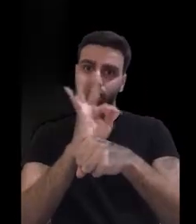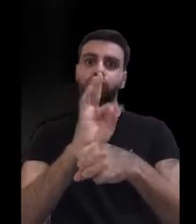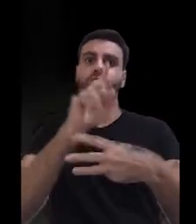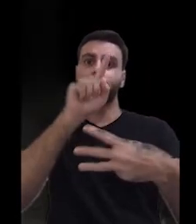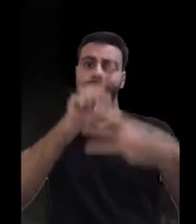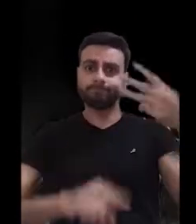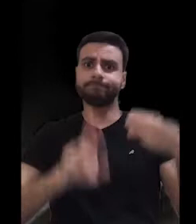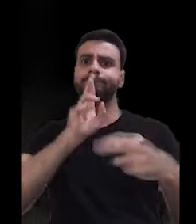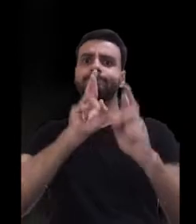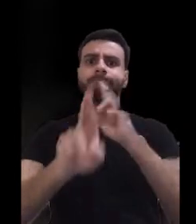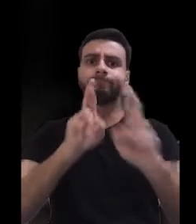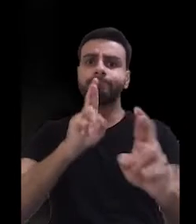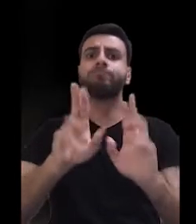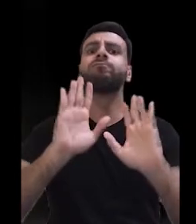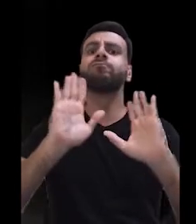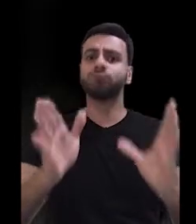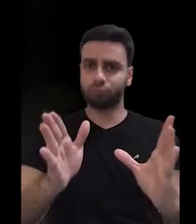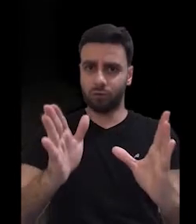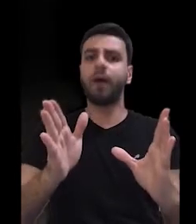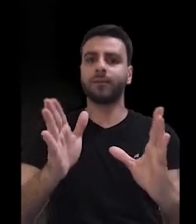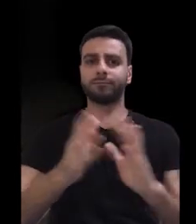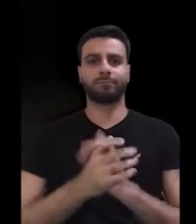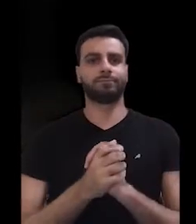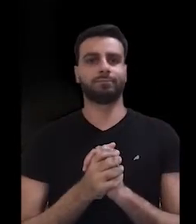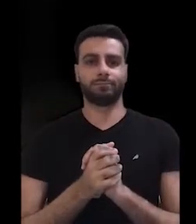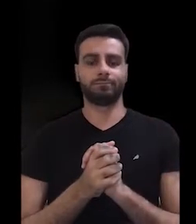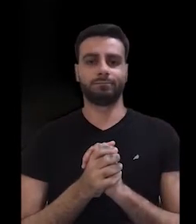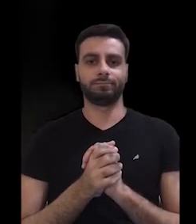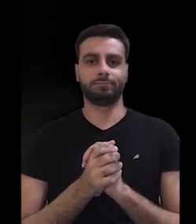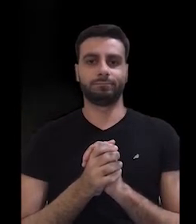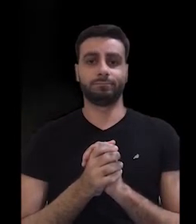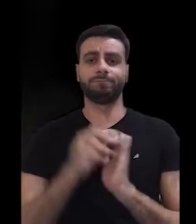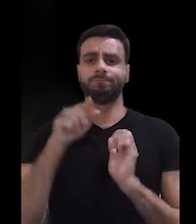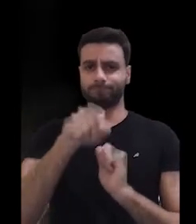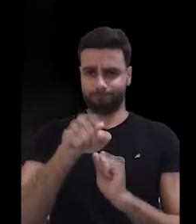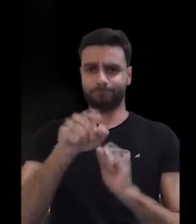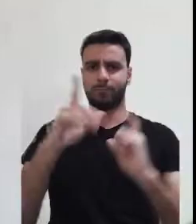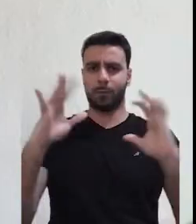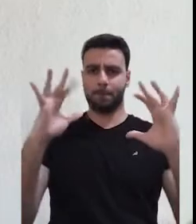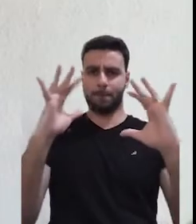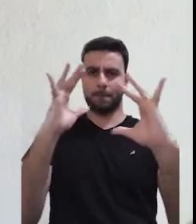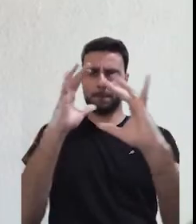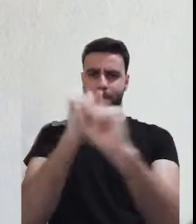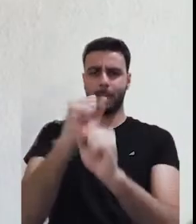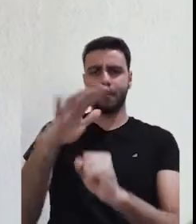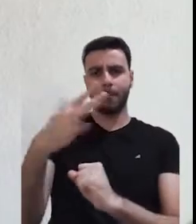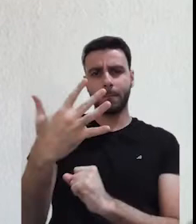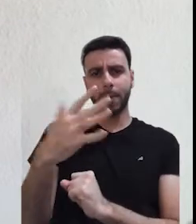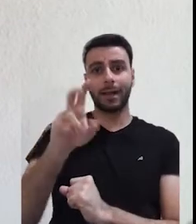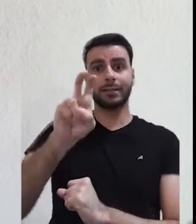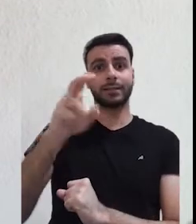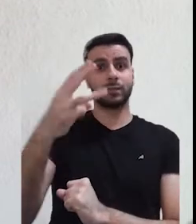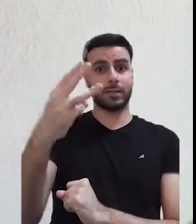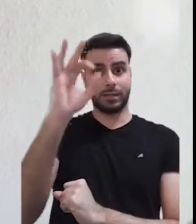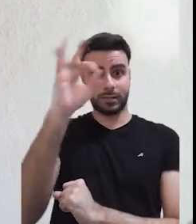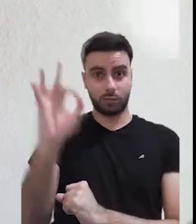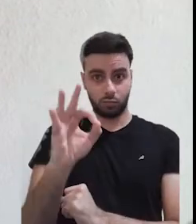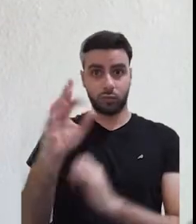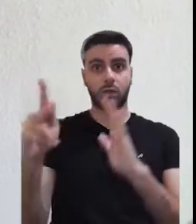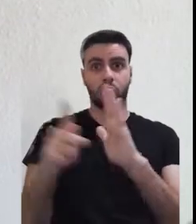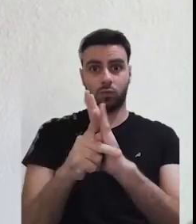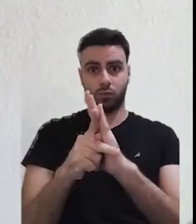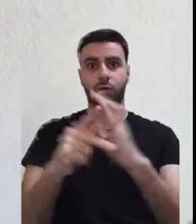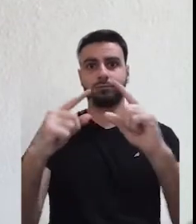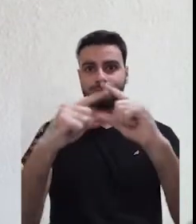técnicos administrativos em educação participaram do levantamento. O total representa aproximadamente